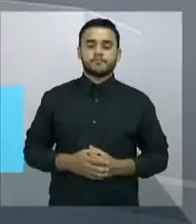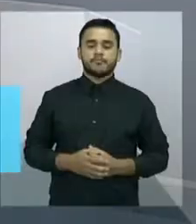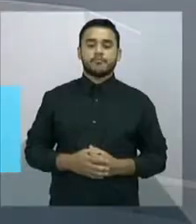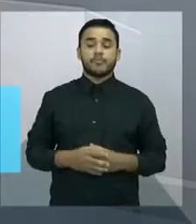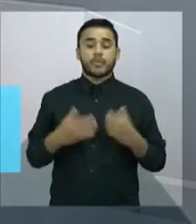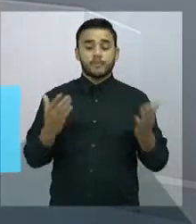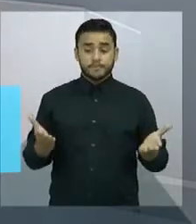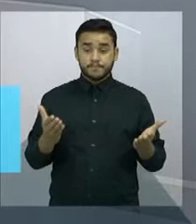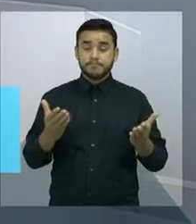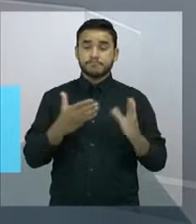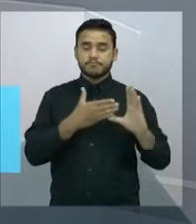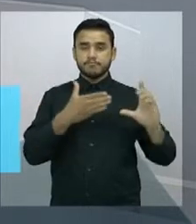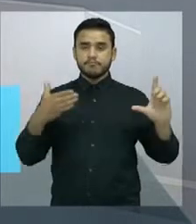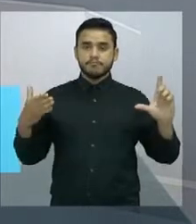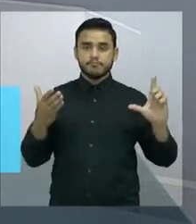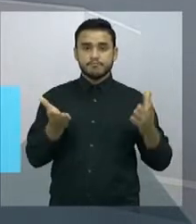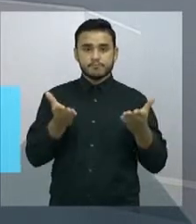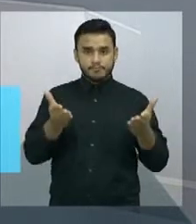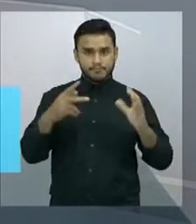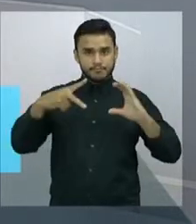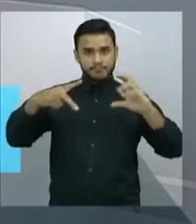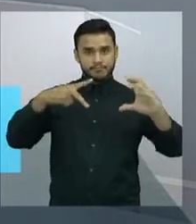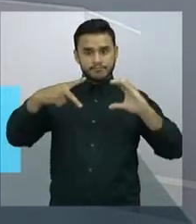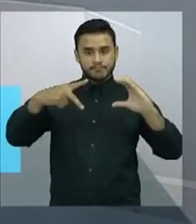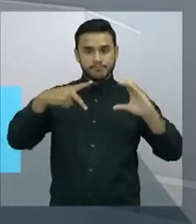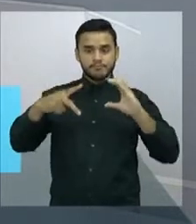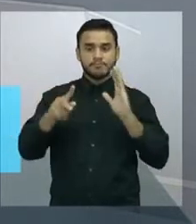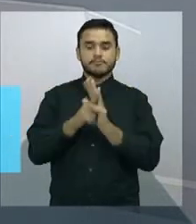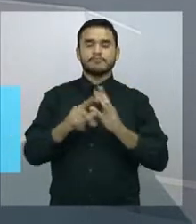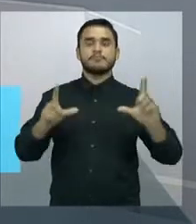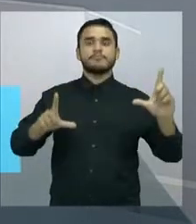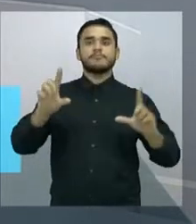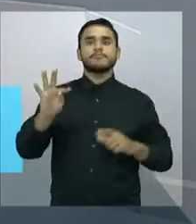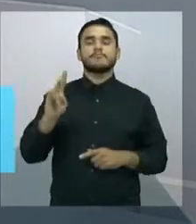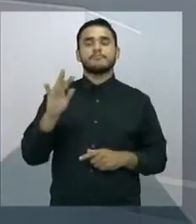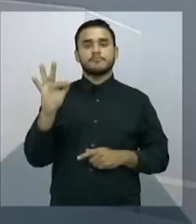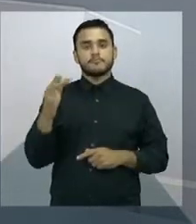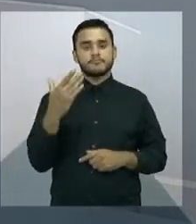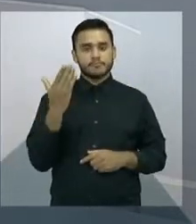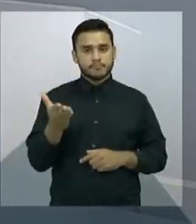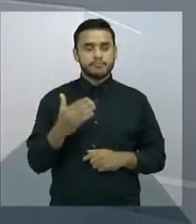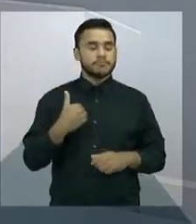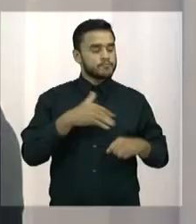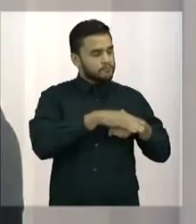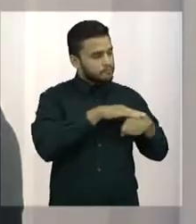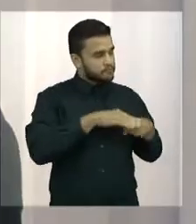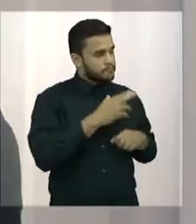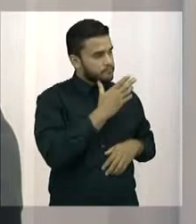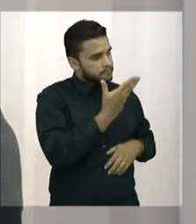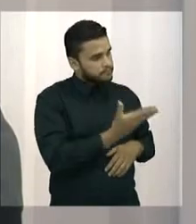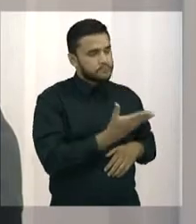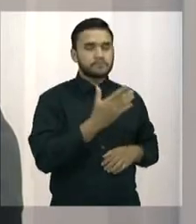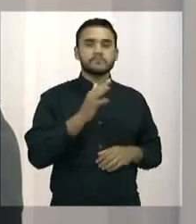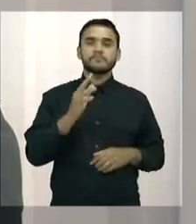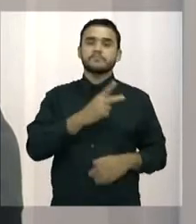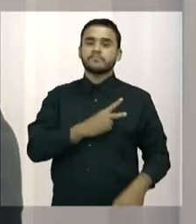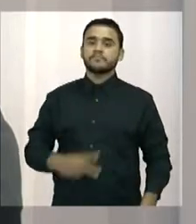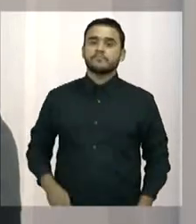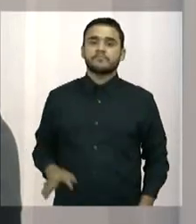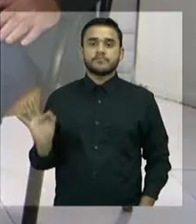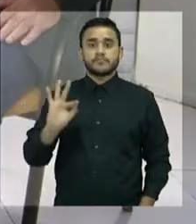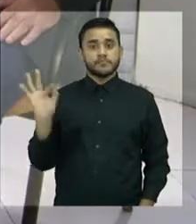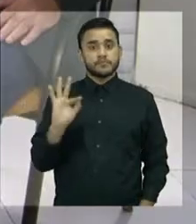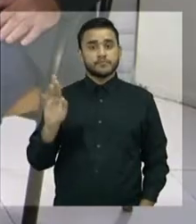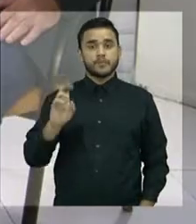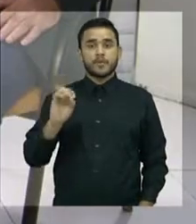Estamos de volta com o Plenário da Cidade pela TV Fortaleza. estou conversando com o vereador Frota Cavalcante do Partido